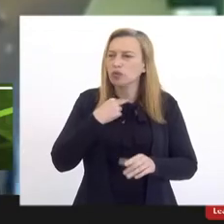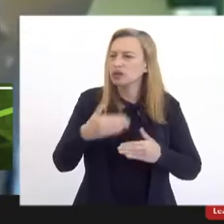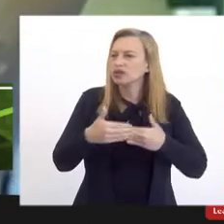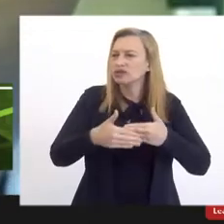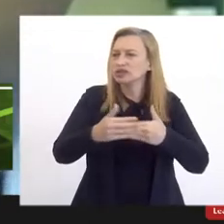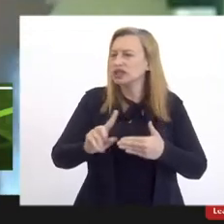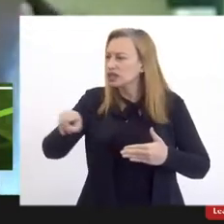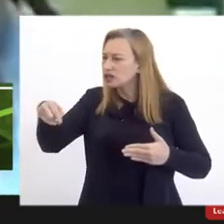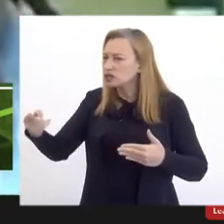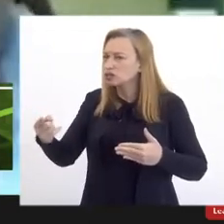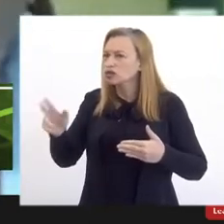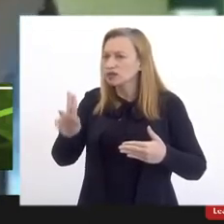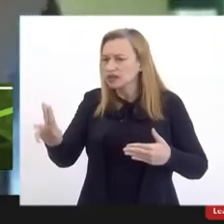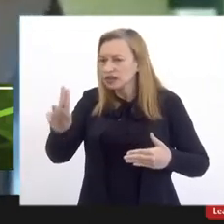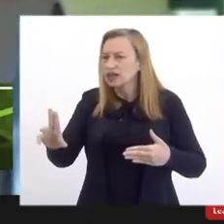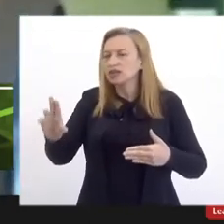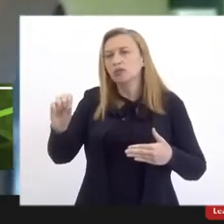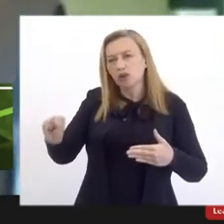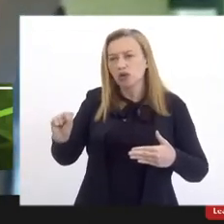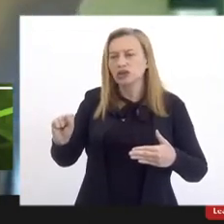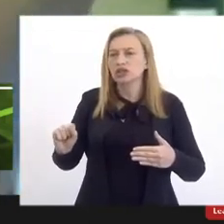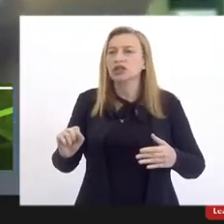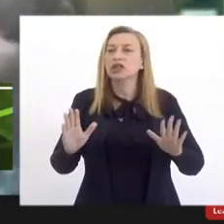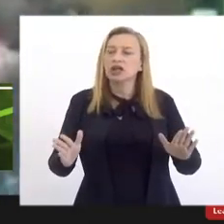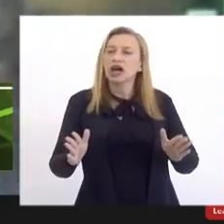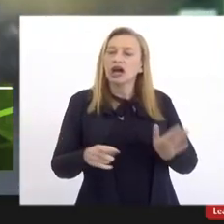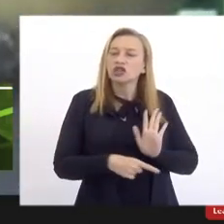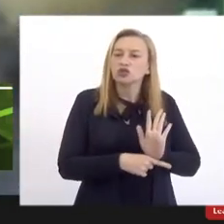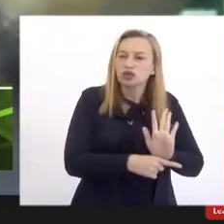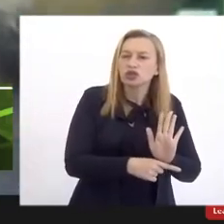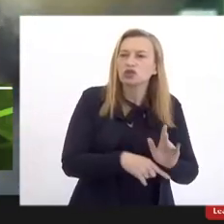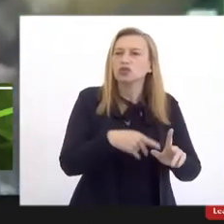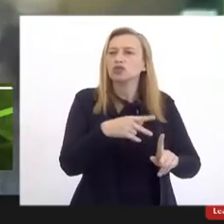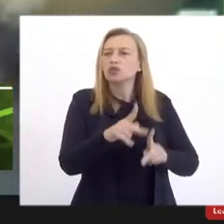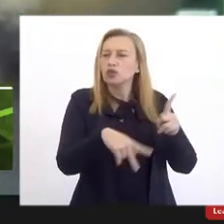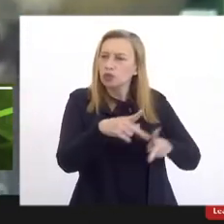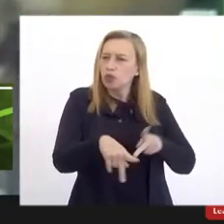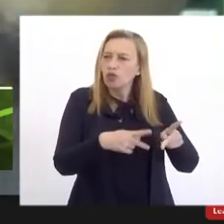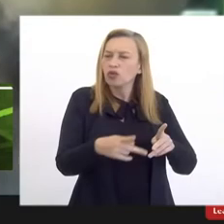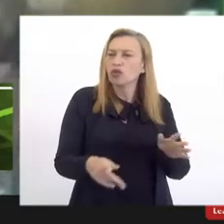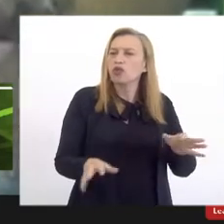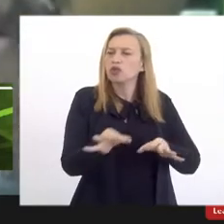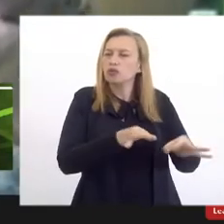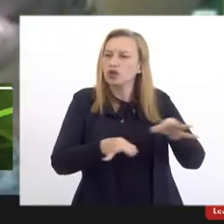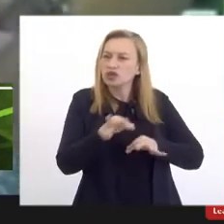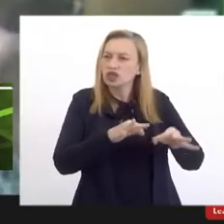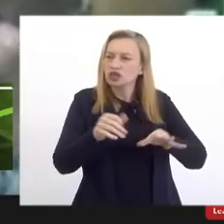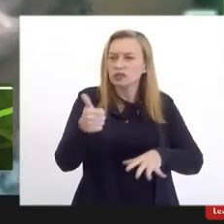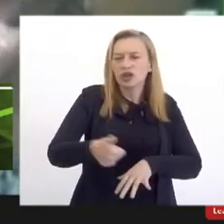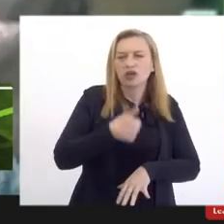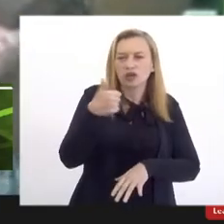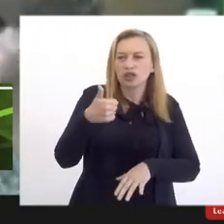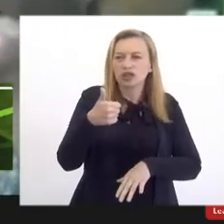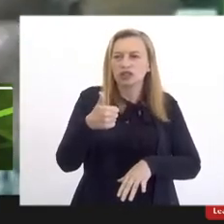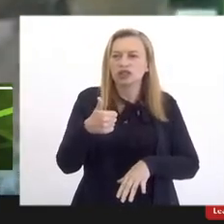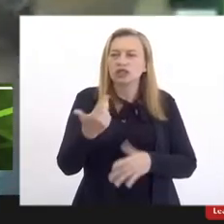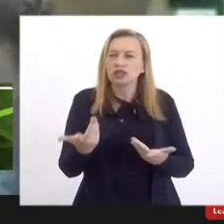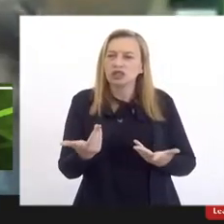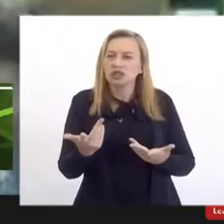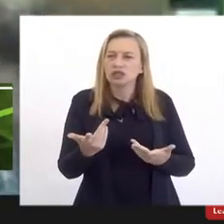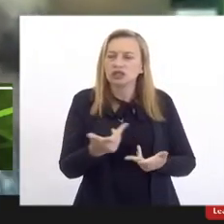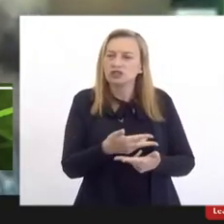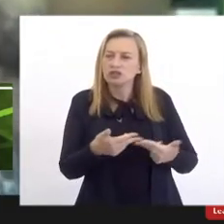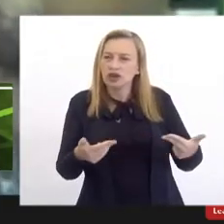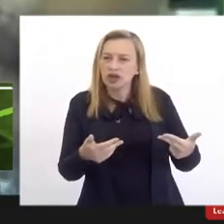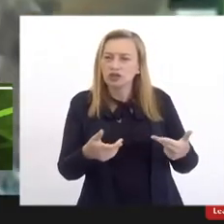Hoje, para estar atendendo a população com projetos visando a melhoria de ensino nas escolas públicas da região,